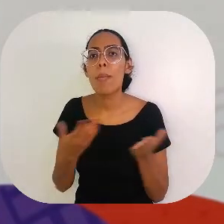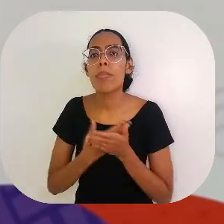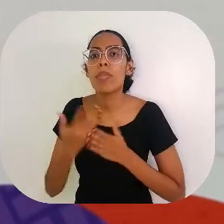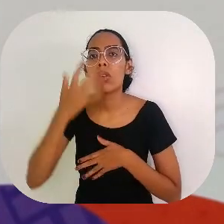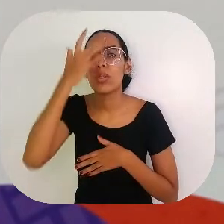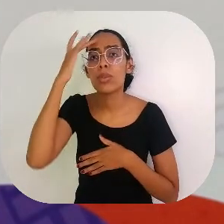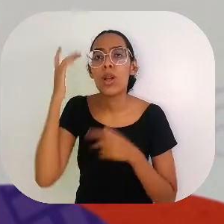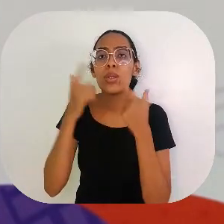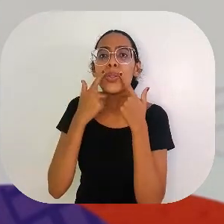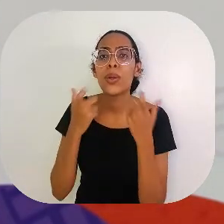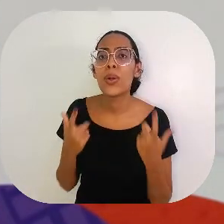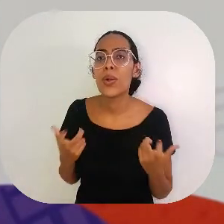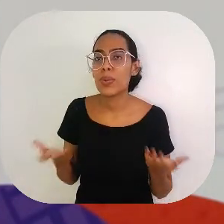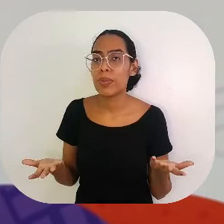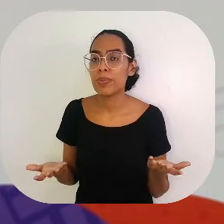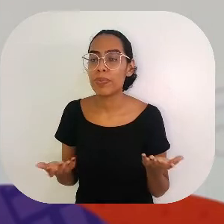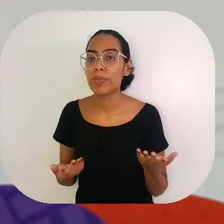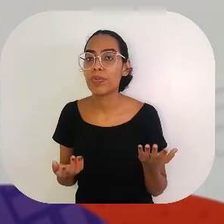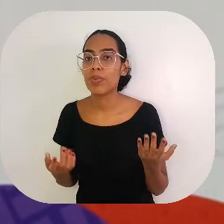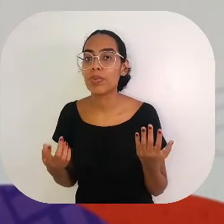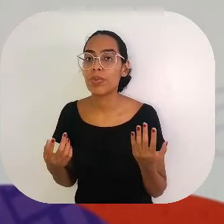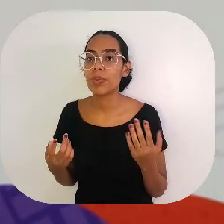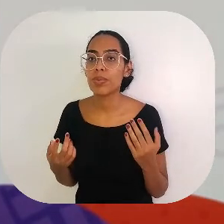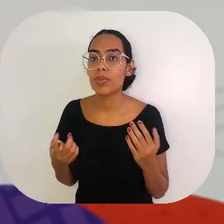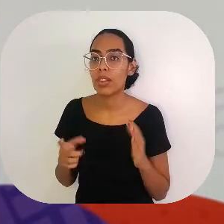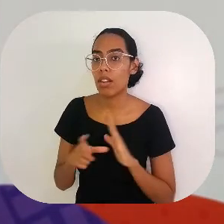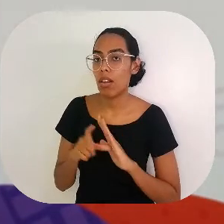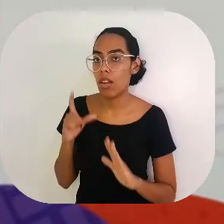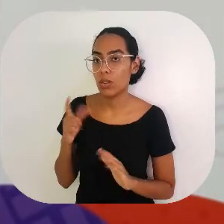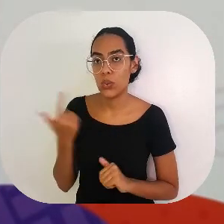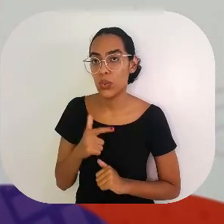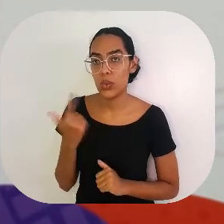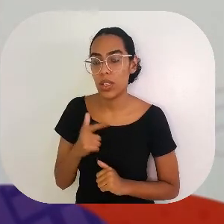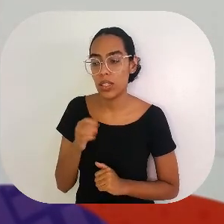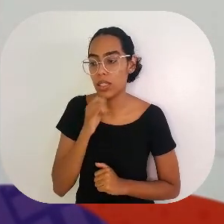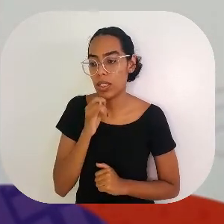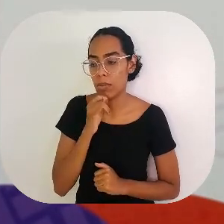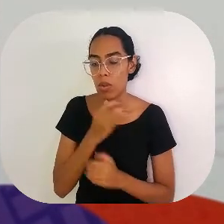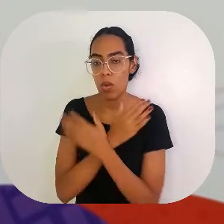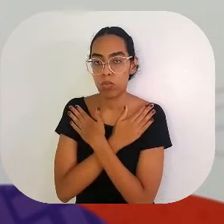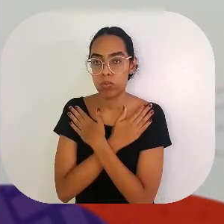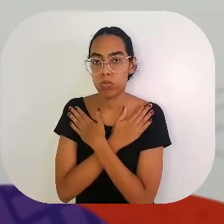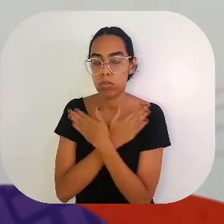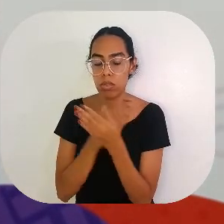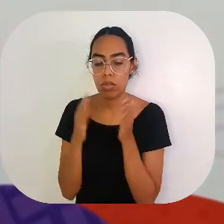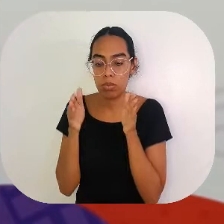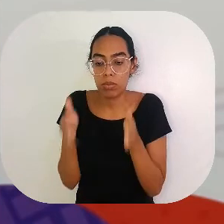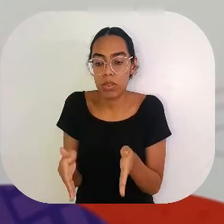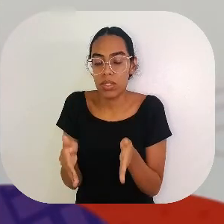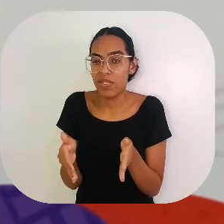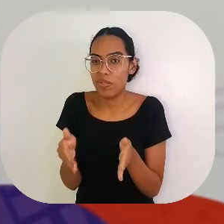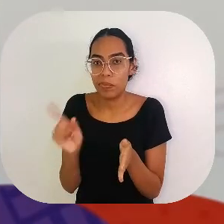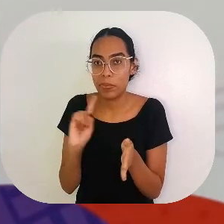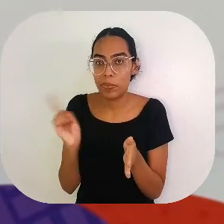tão novo. E o povo começou a chorar. Pegaram uma casa vizinha. Porque naquela época não tinha negócio de caixão,